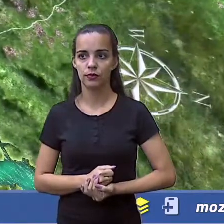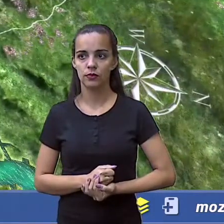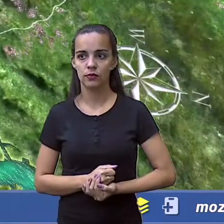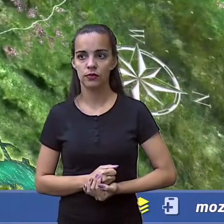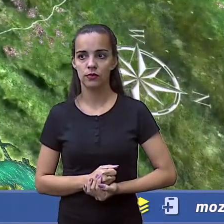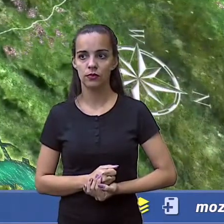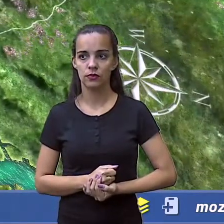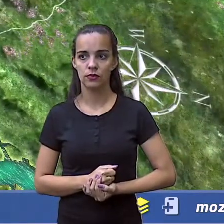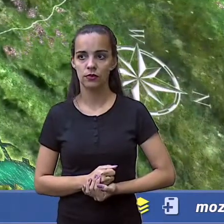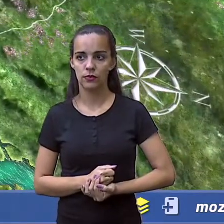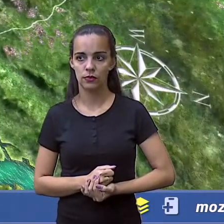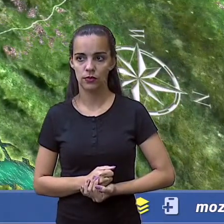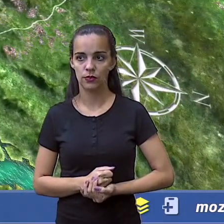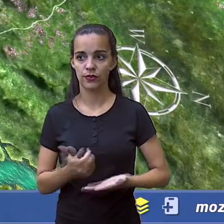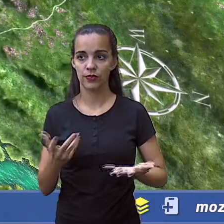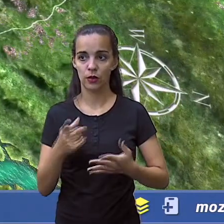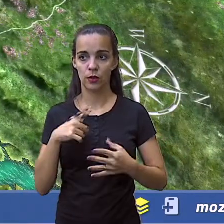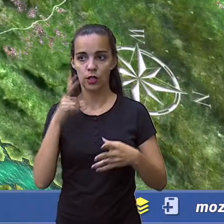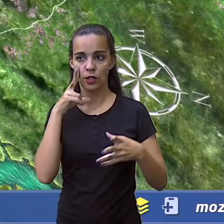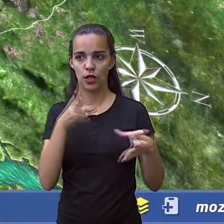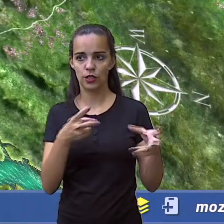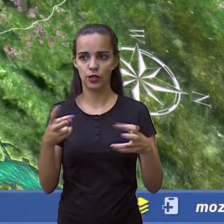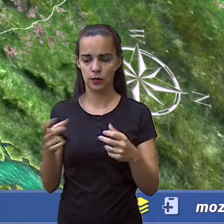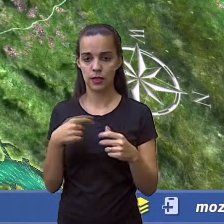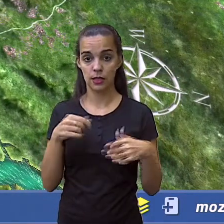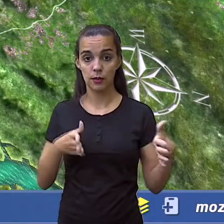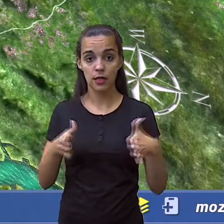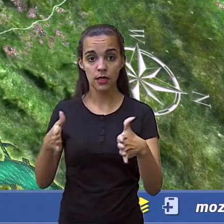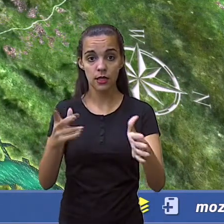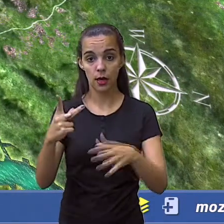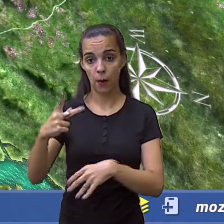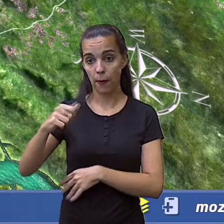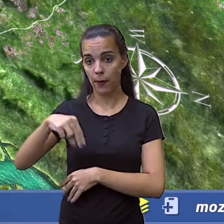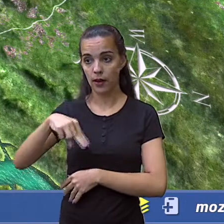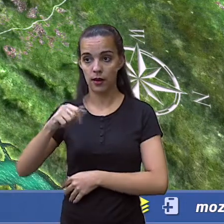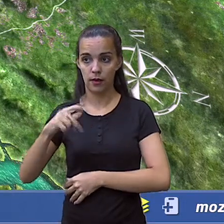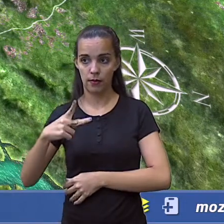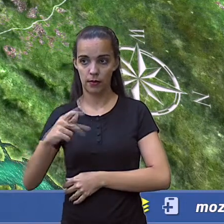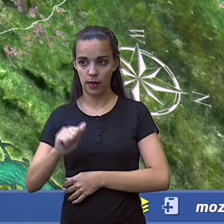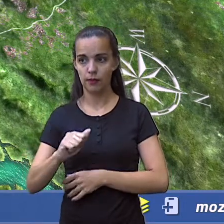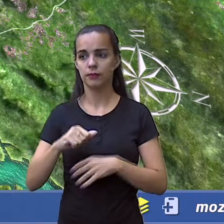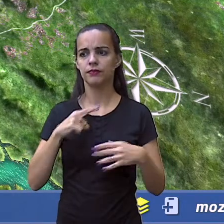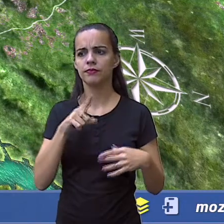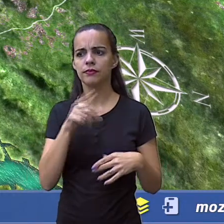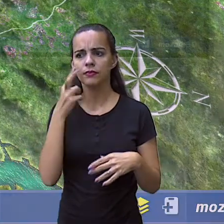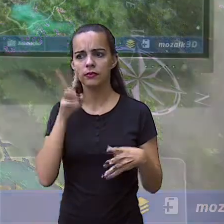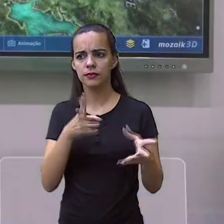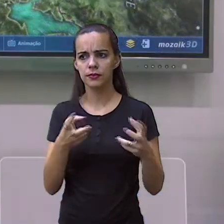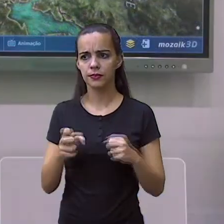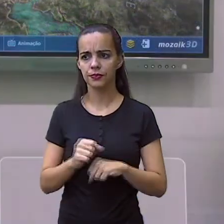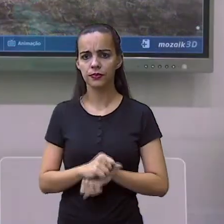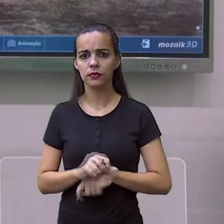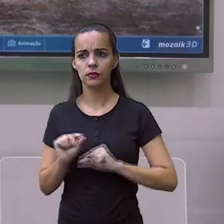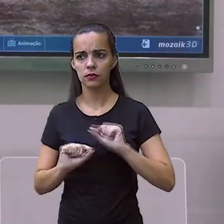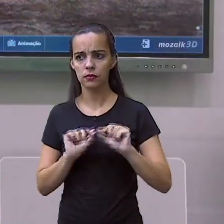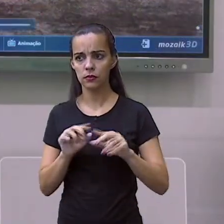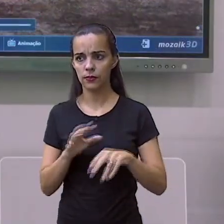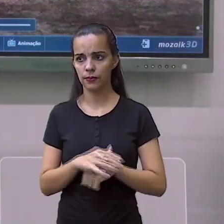a situação do canal do Panamá hoje é esse. mas agora nós vamos ver